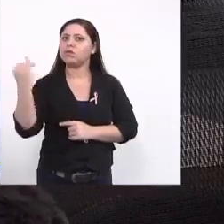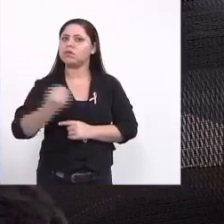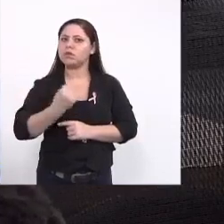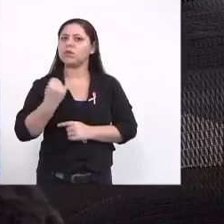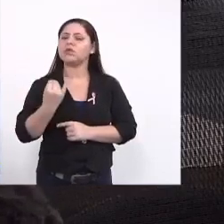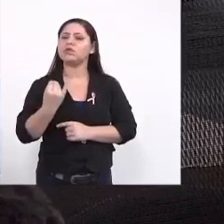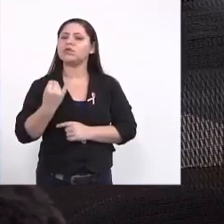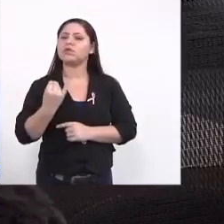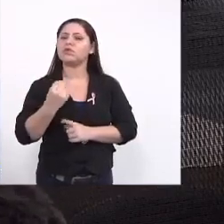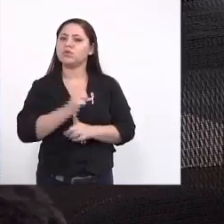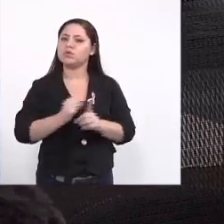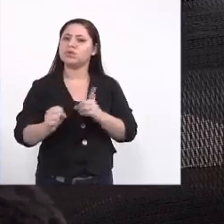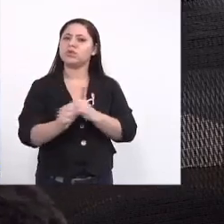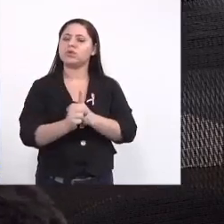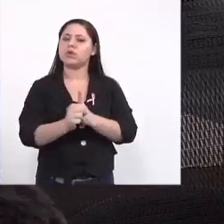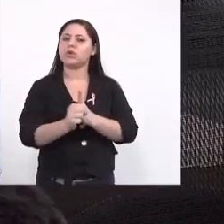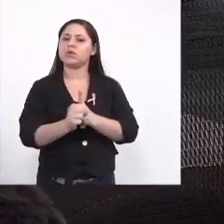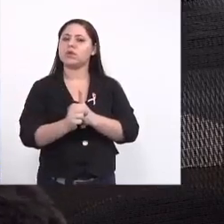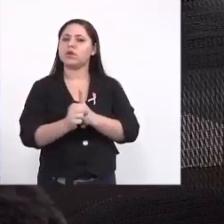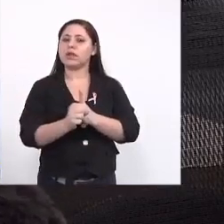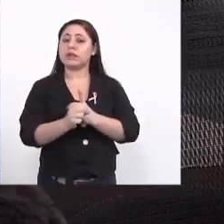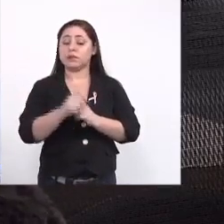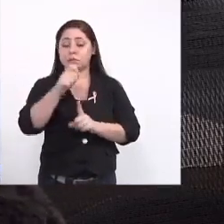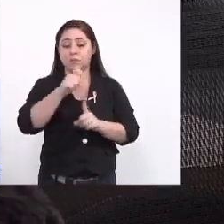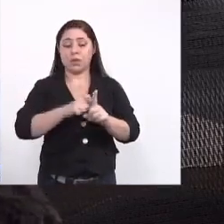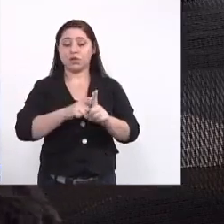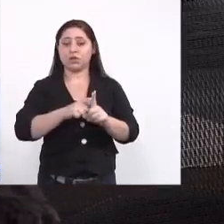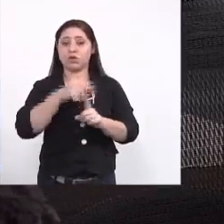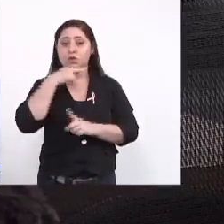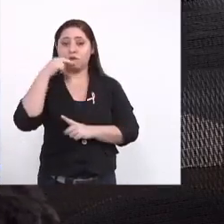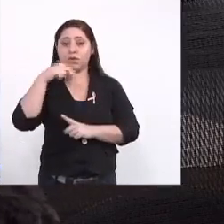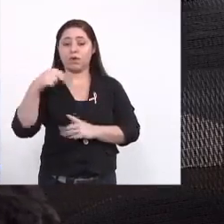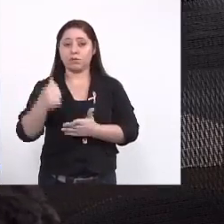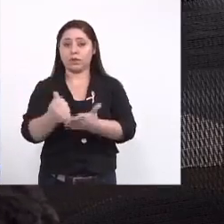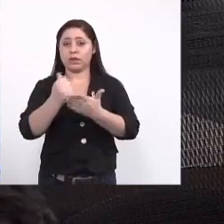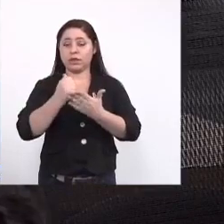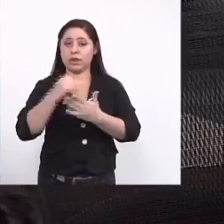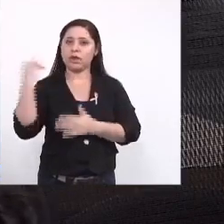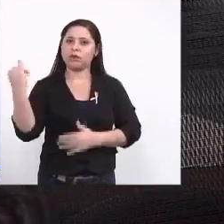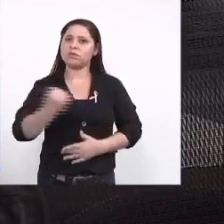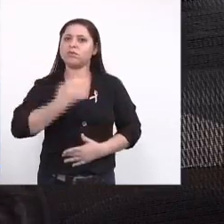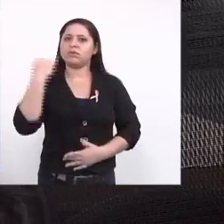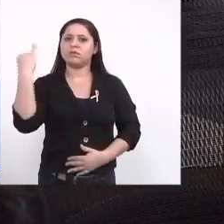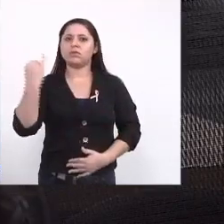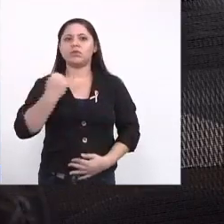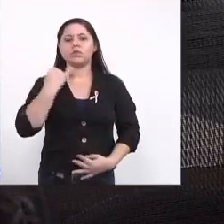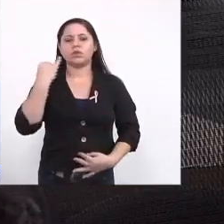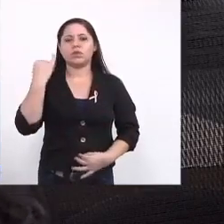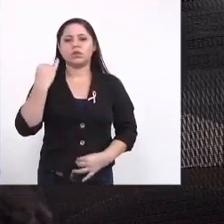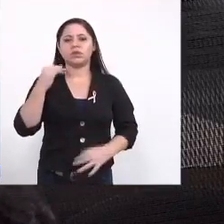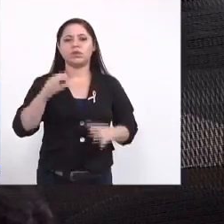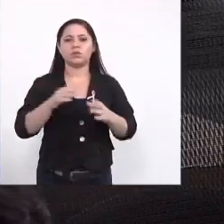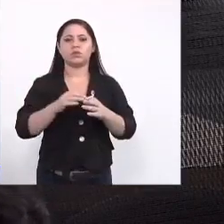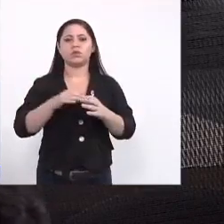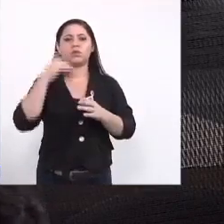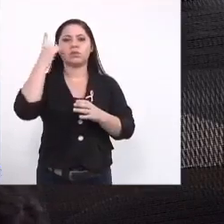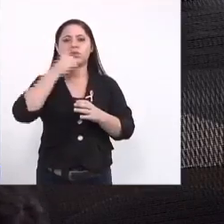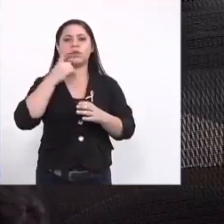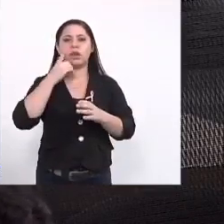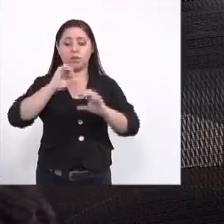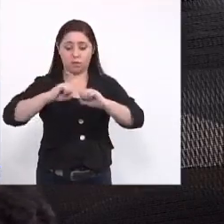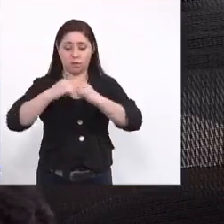nisso e eu vejo o mês de novembro trazendo toda essa importância para essa frente para esse